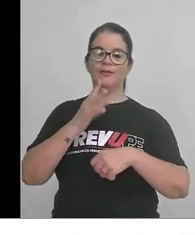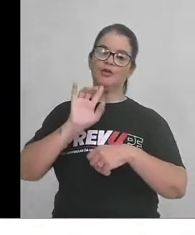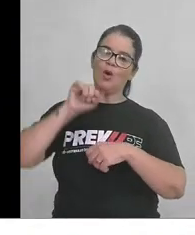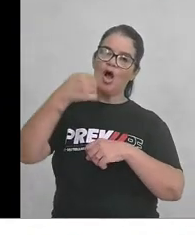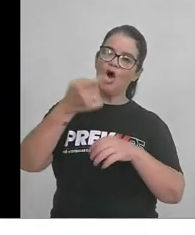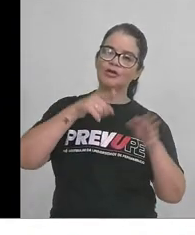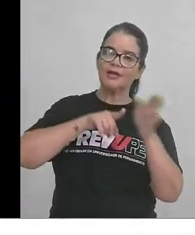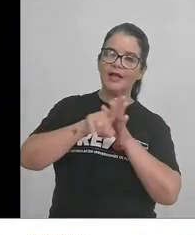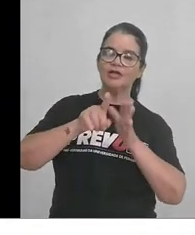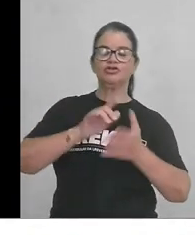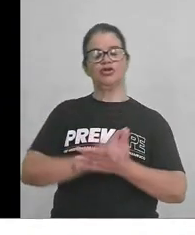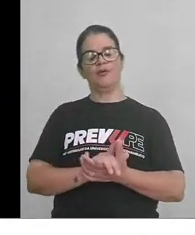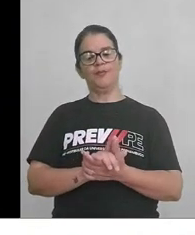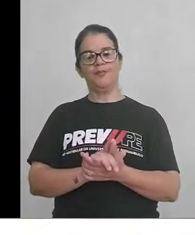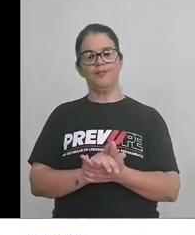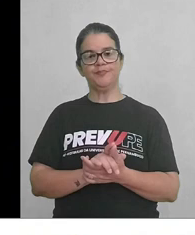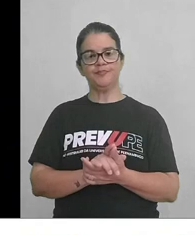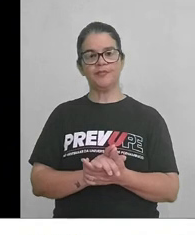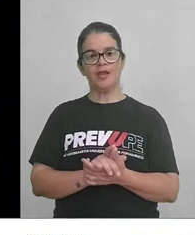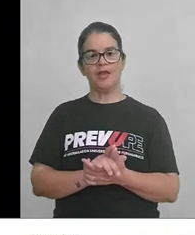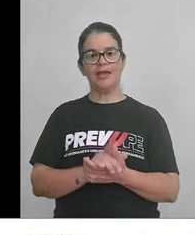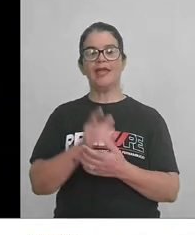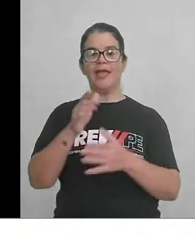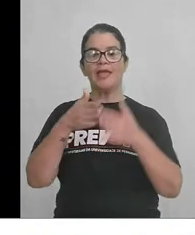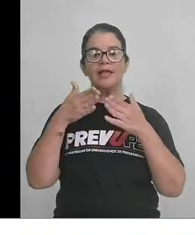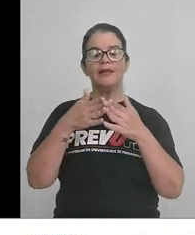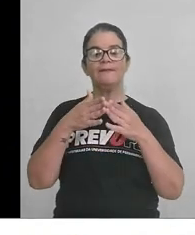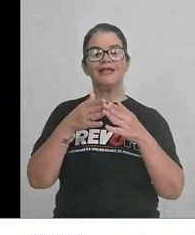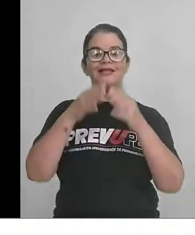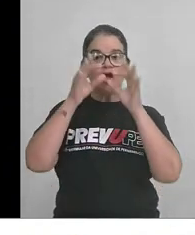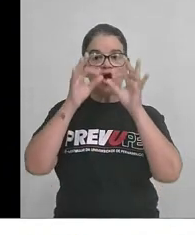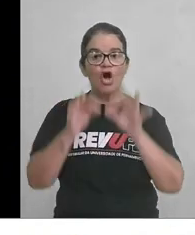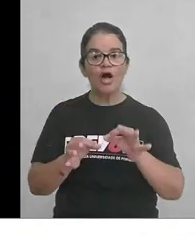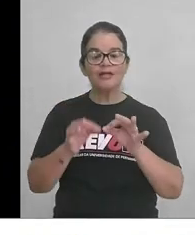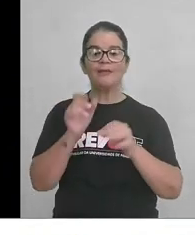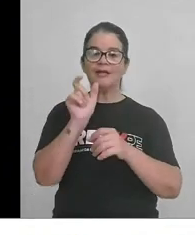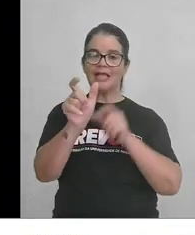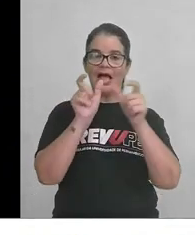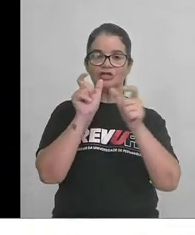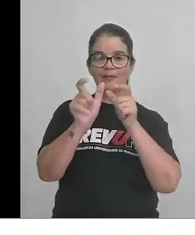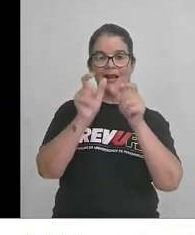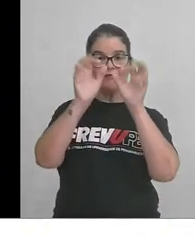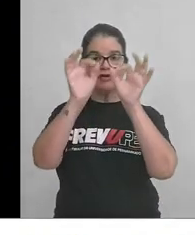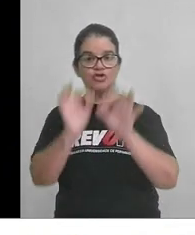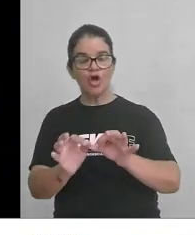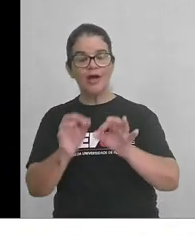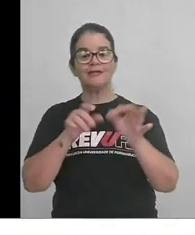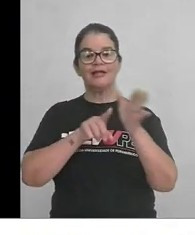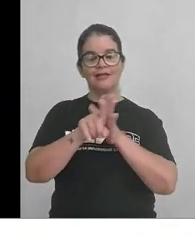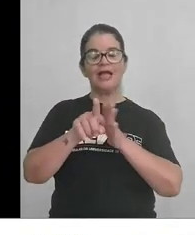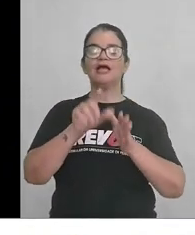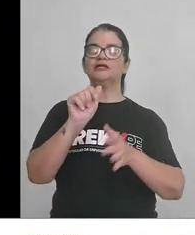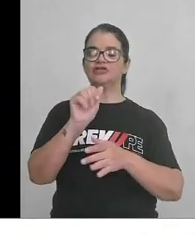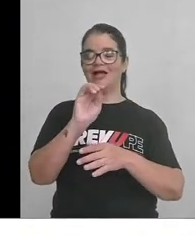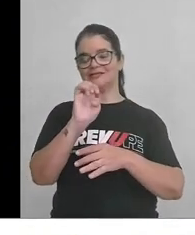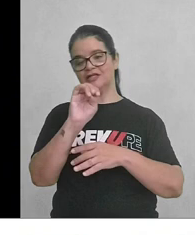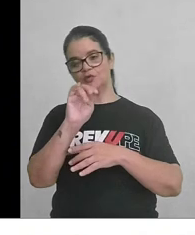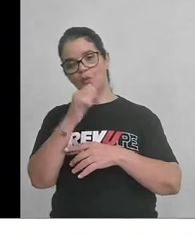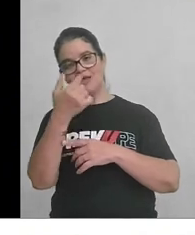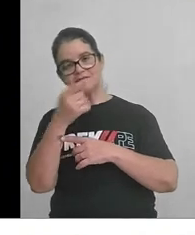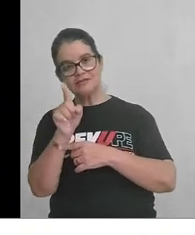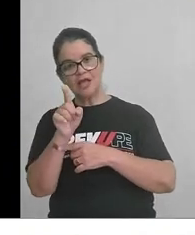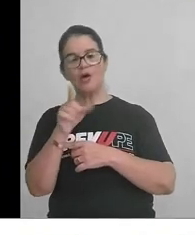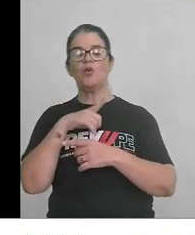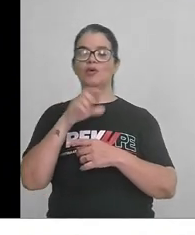Aí, a outra questão aqui, que ele pede corretamente, as palavras corretas, da questão de acentuação,